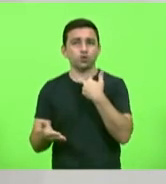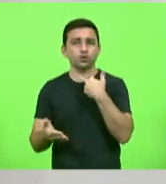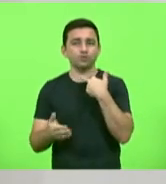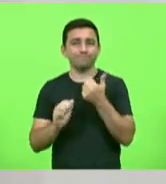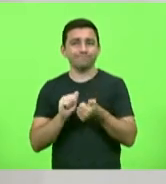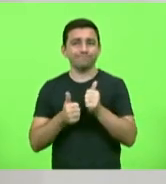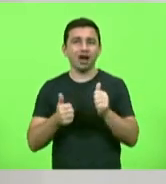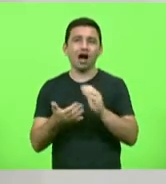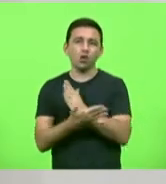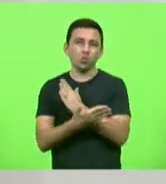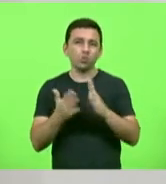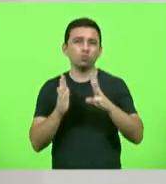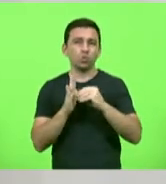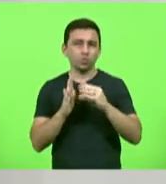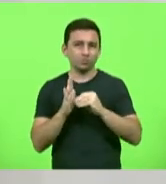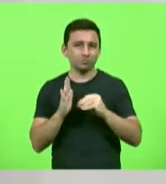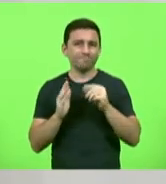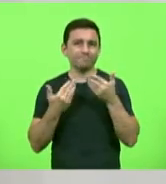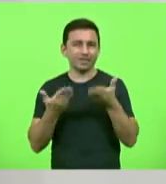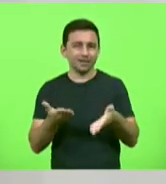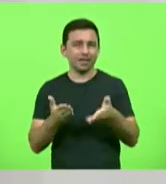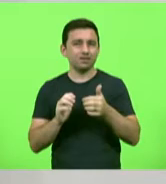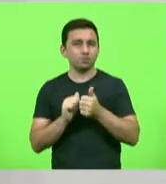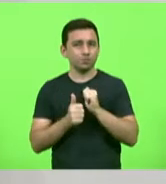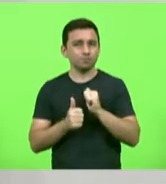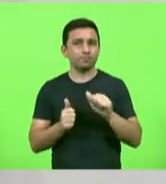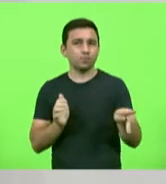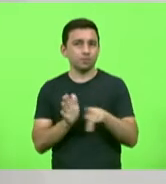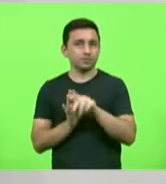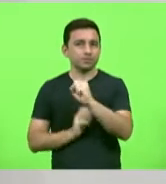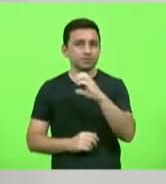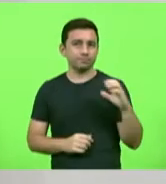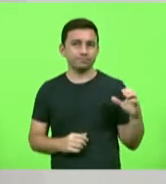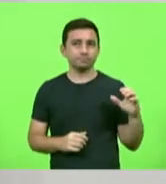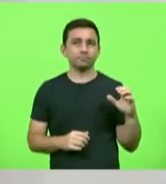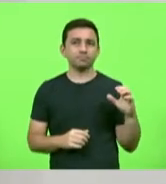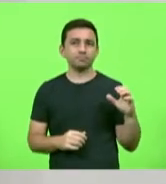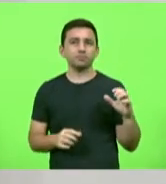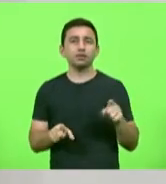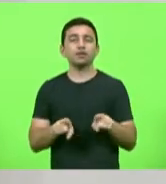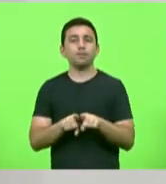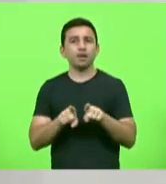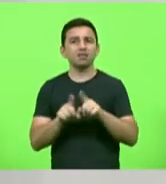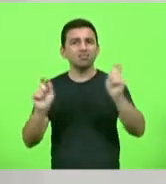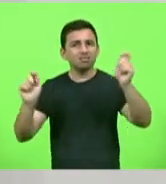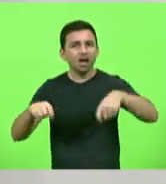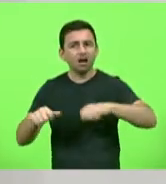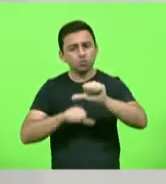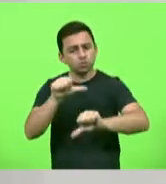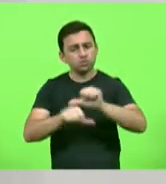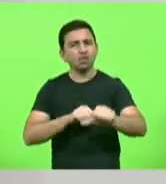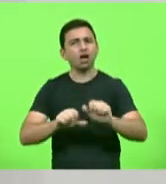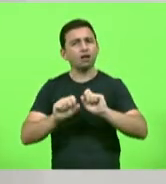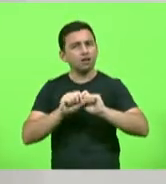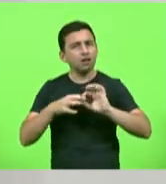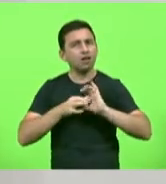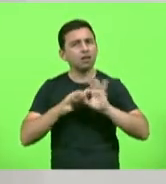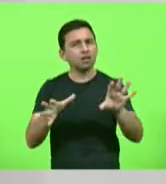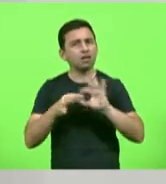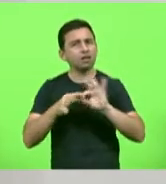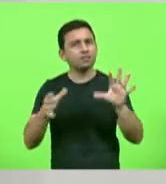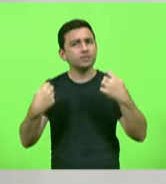de algumas modalidades esportivas em Santa Catarina e passe a permiti-las. Passe a